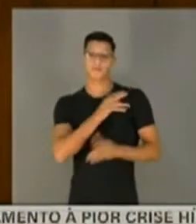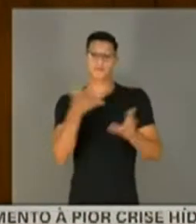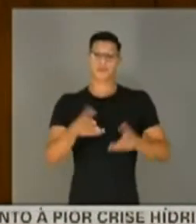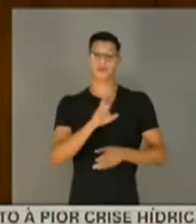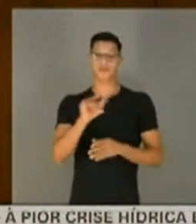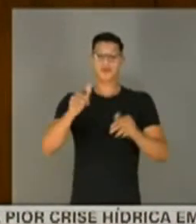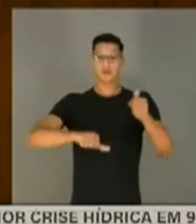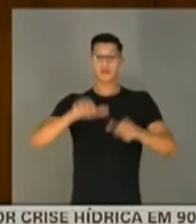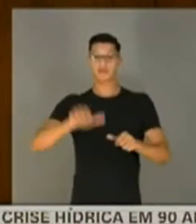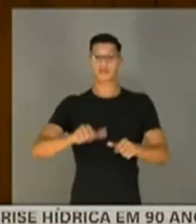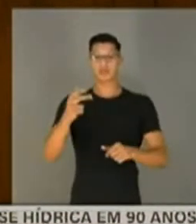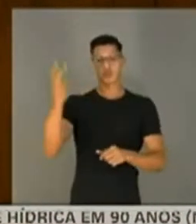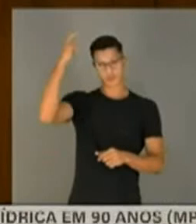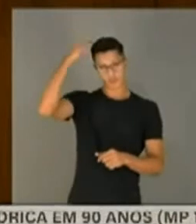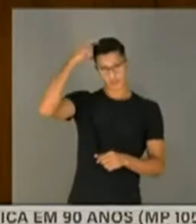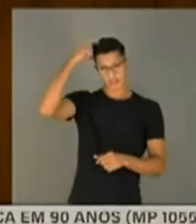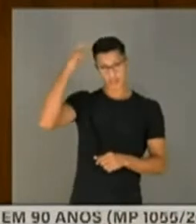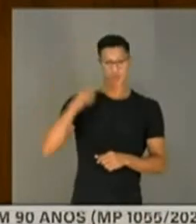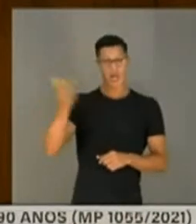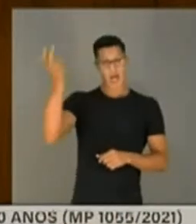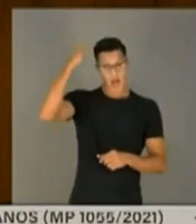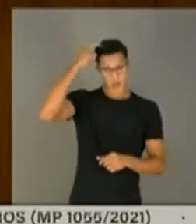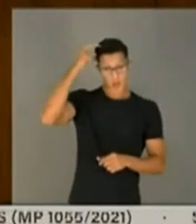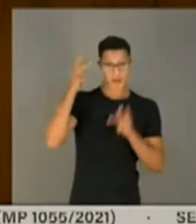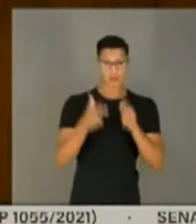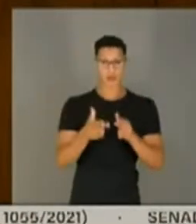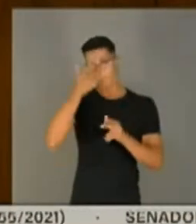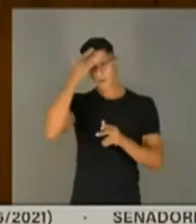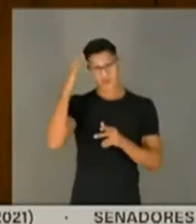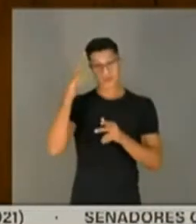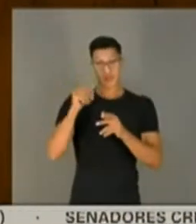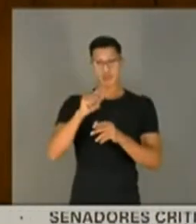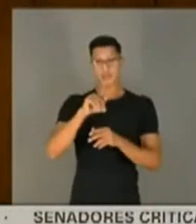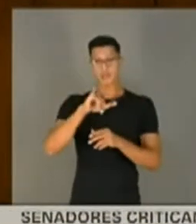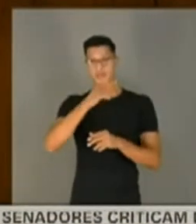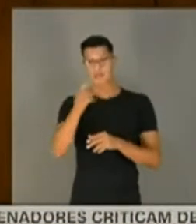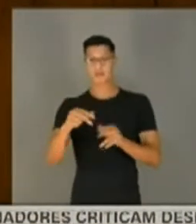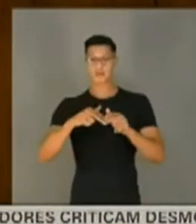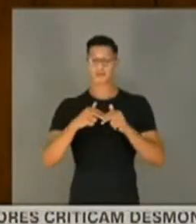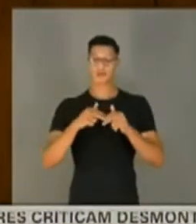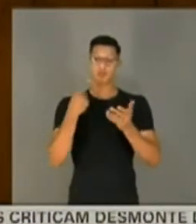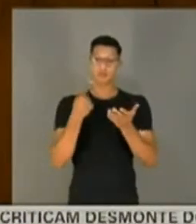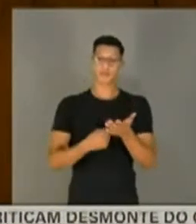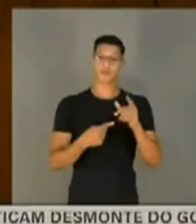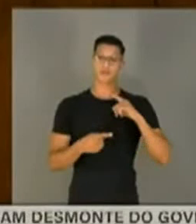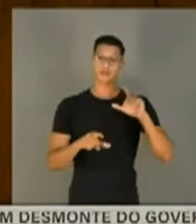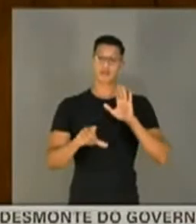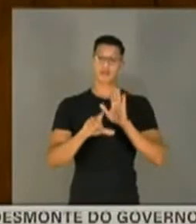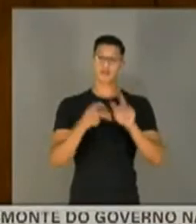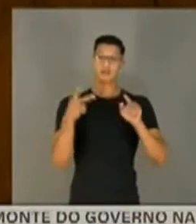só vai ser analisada a culpabilidade, a culpabilidade como pressuposto de aplicação de pena para o cometimento da